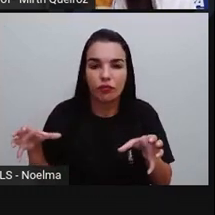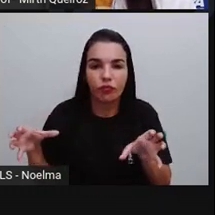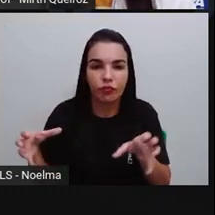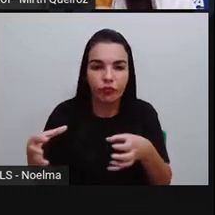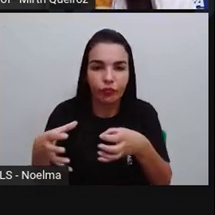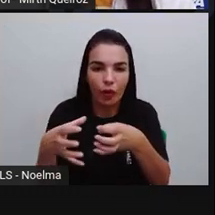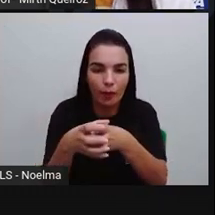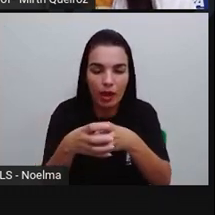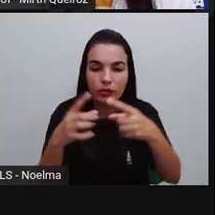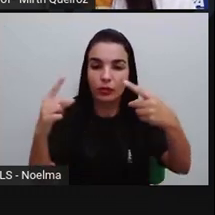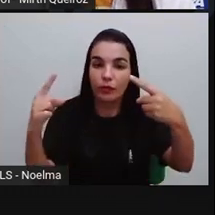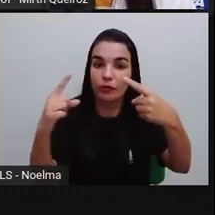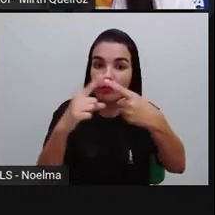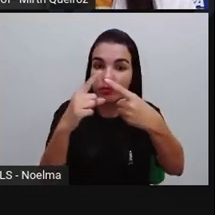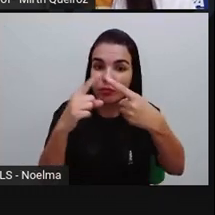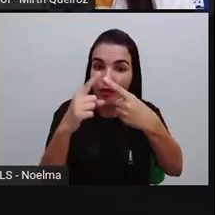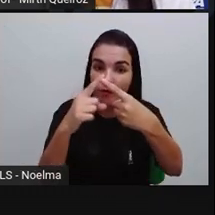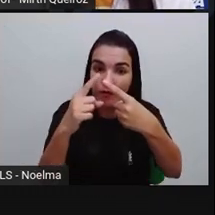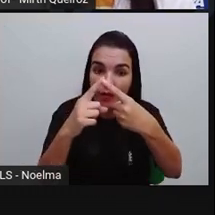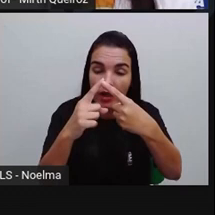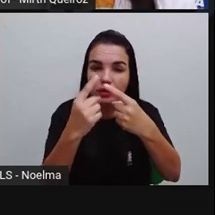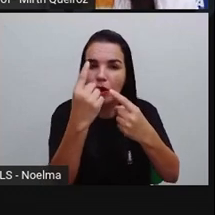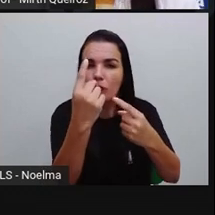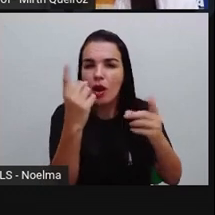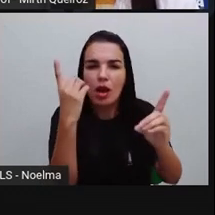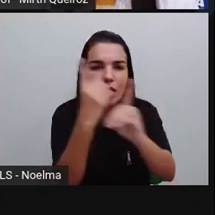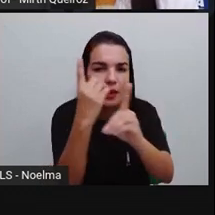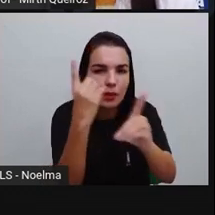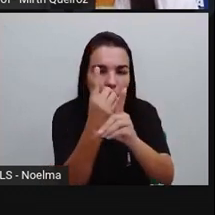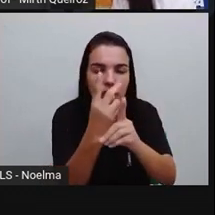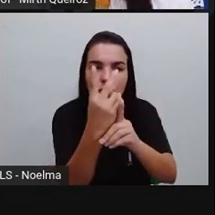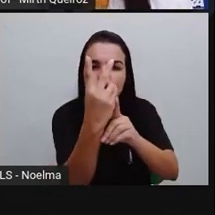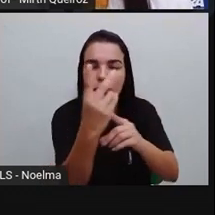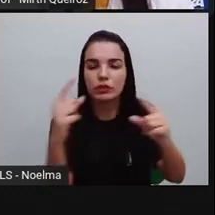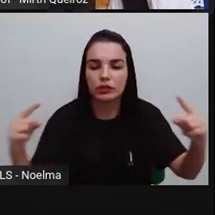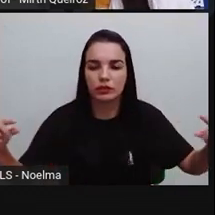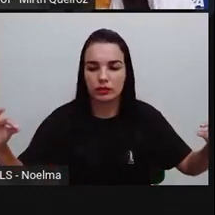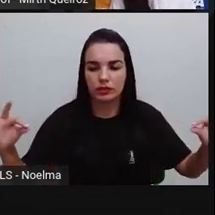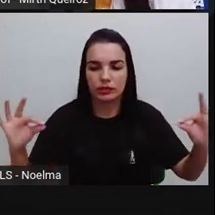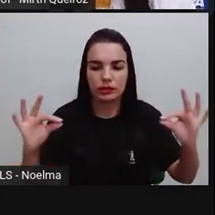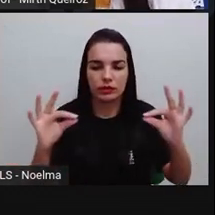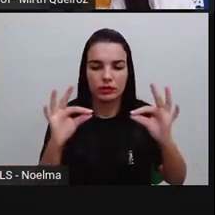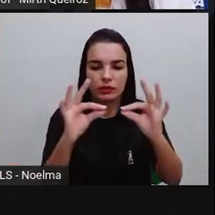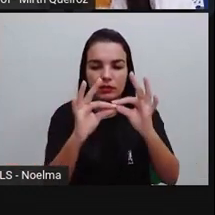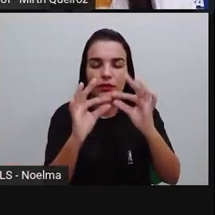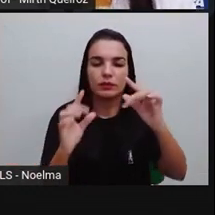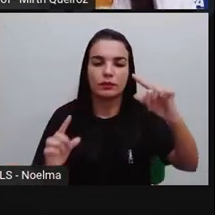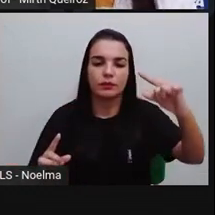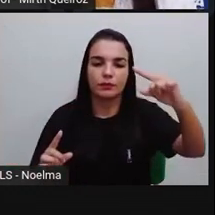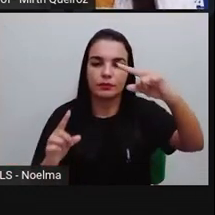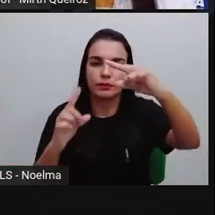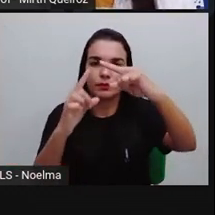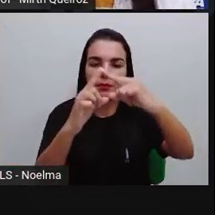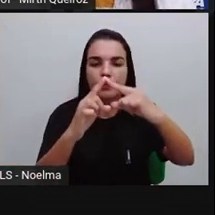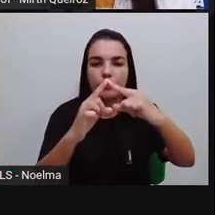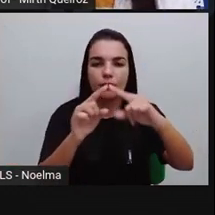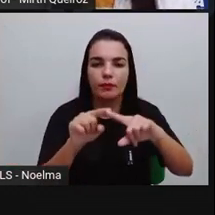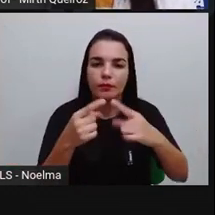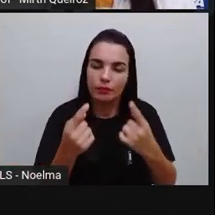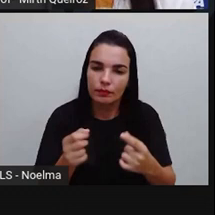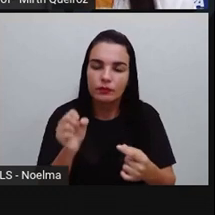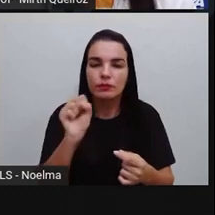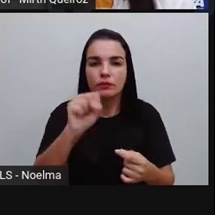esses vértices com apenas um encontro de dois segmentos, então seria um polígono